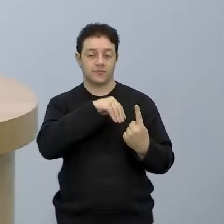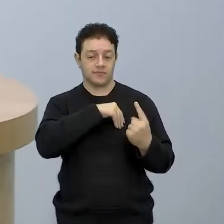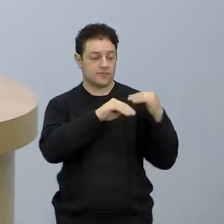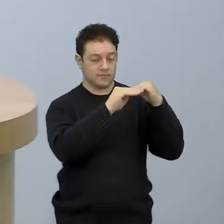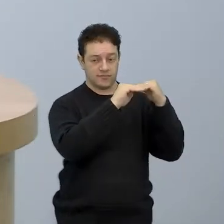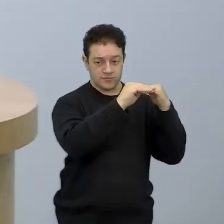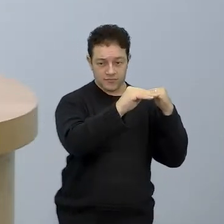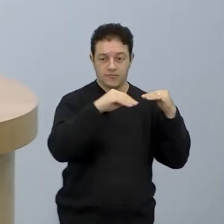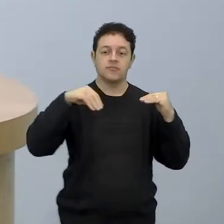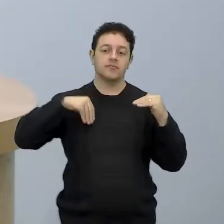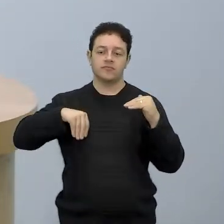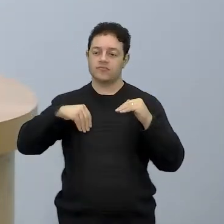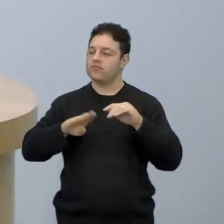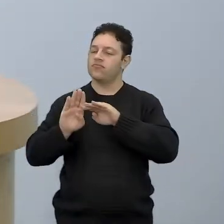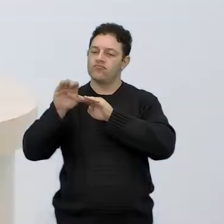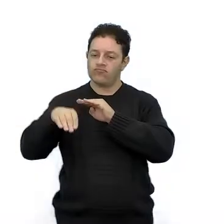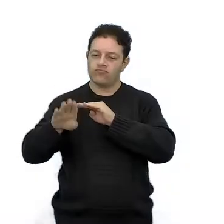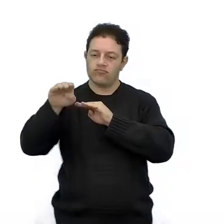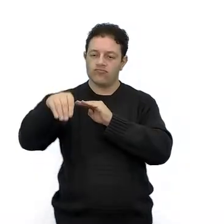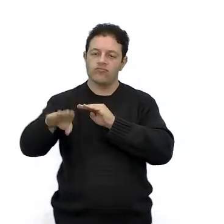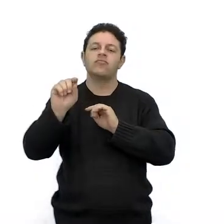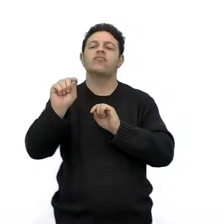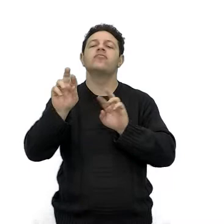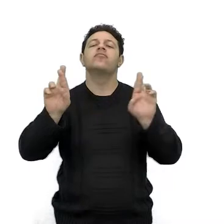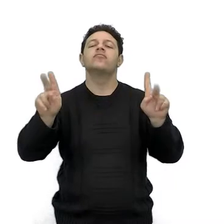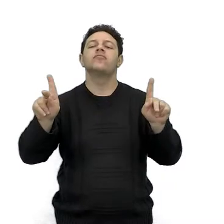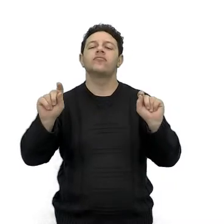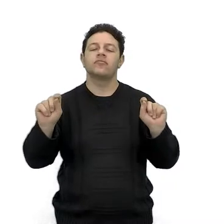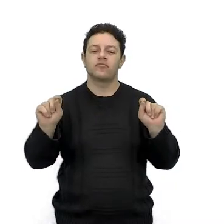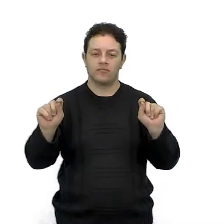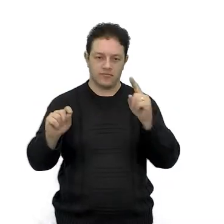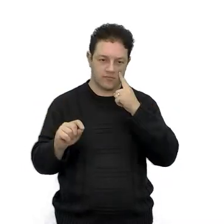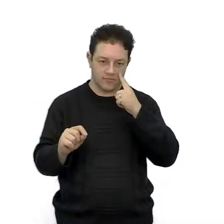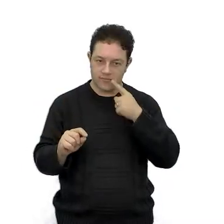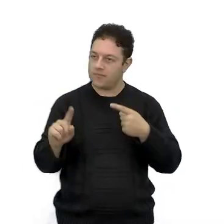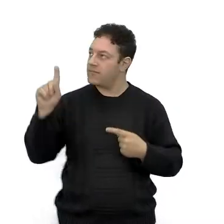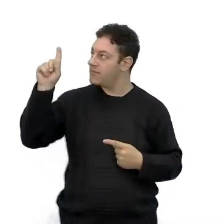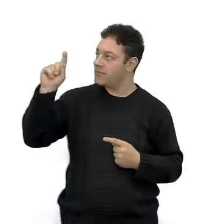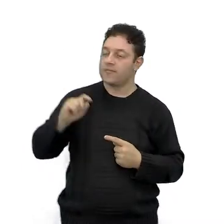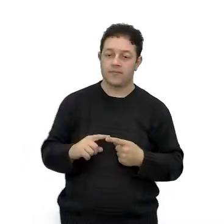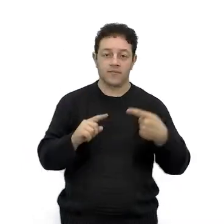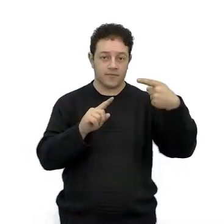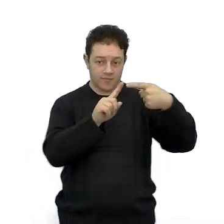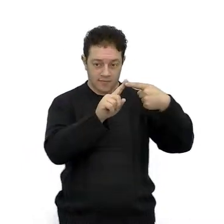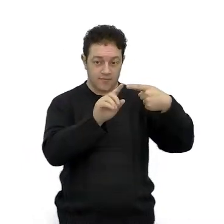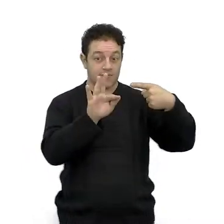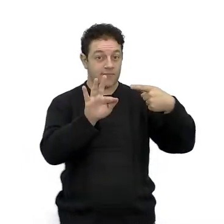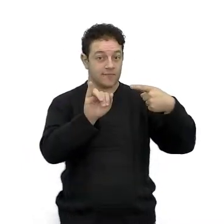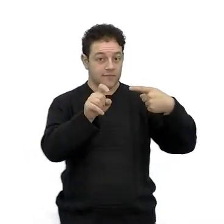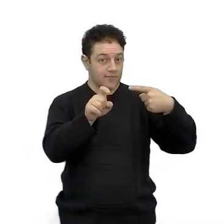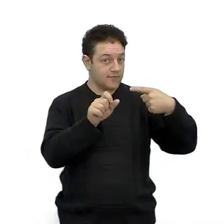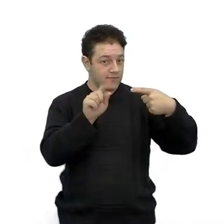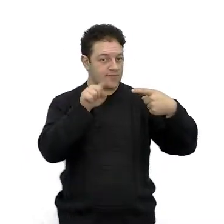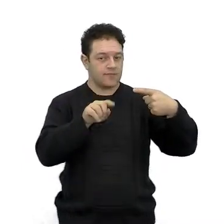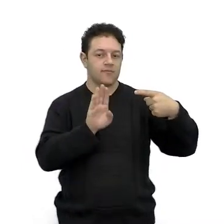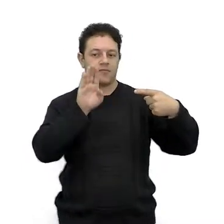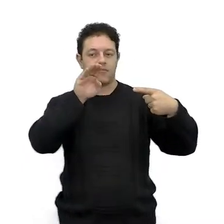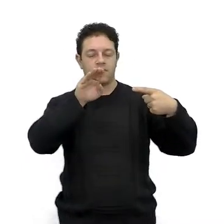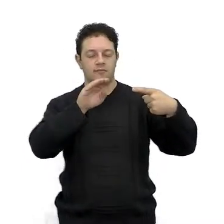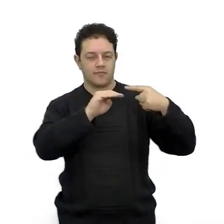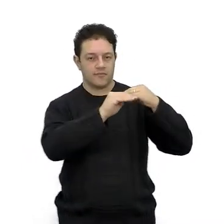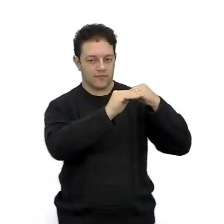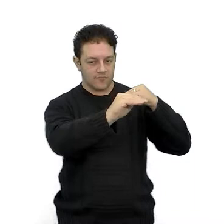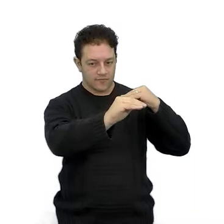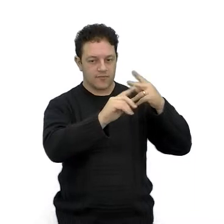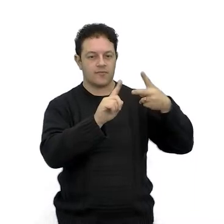e renda variável, antes de apresentar os dois simuladores, pra